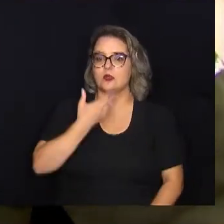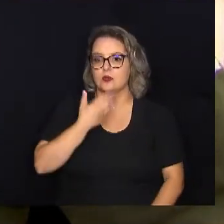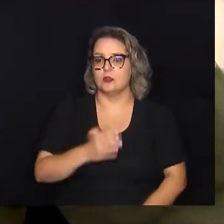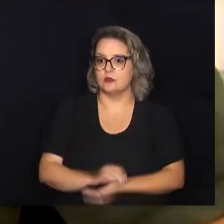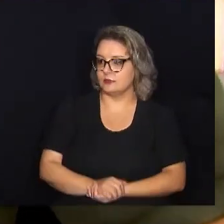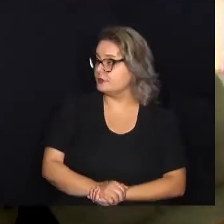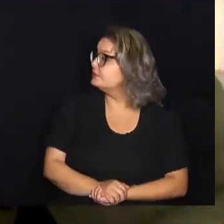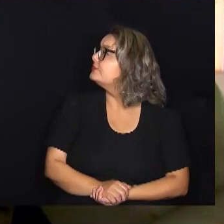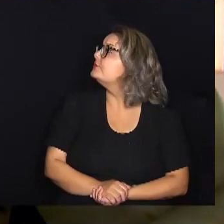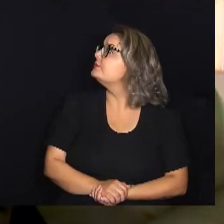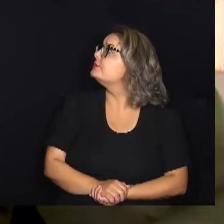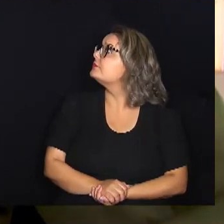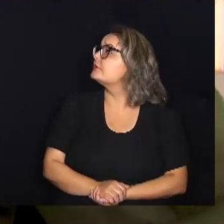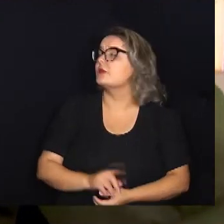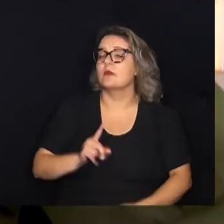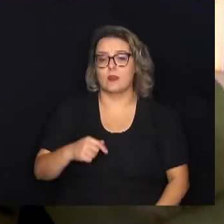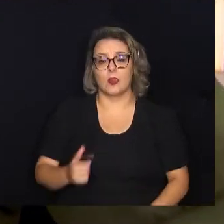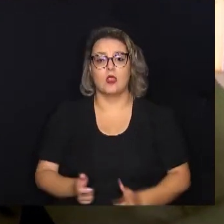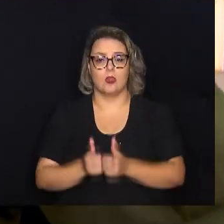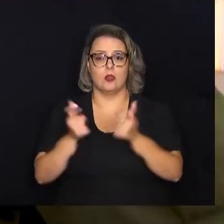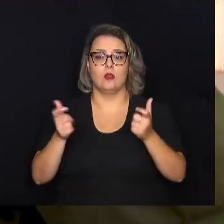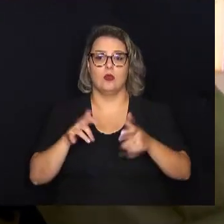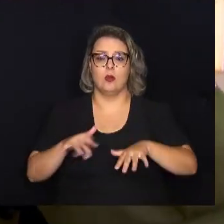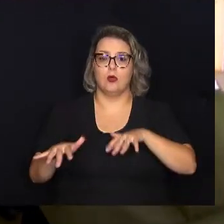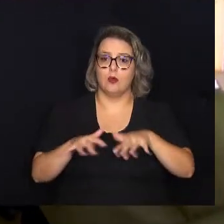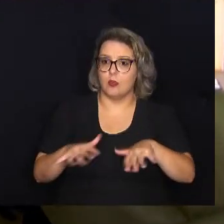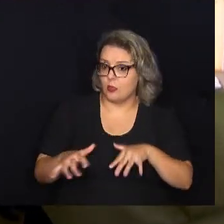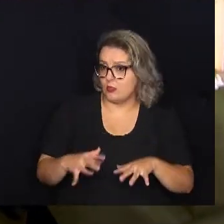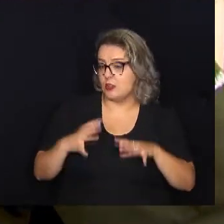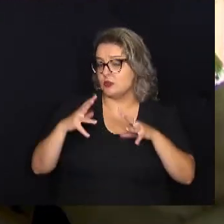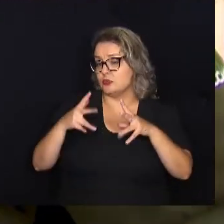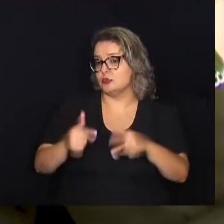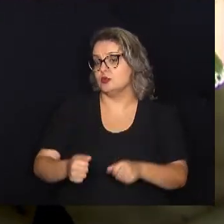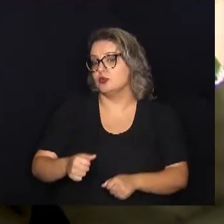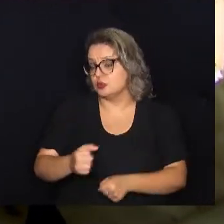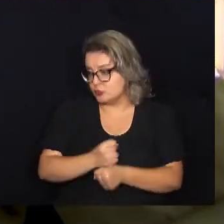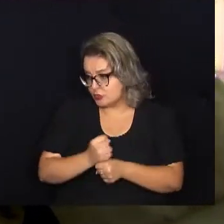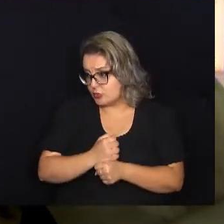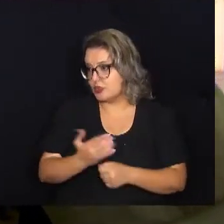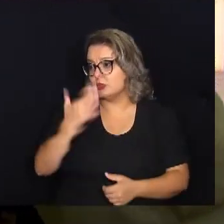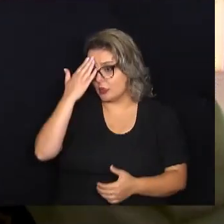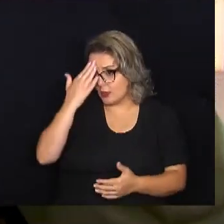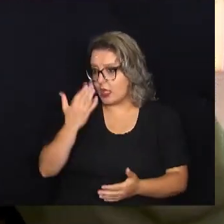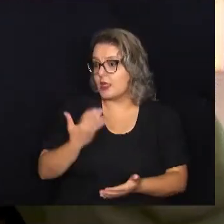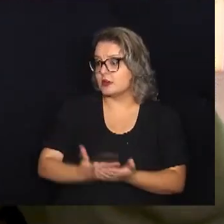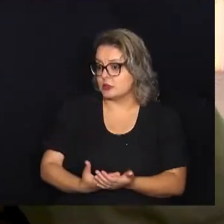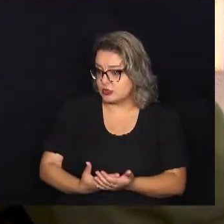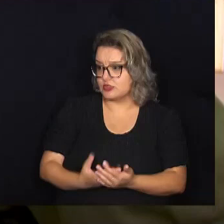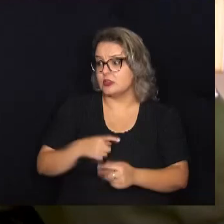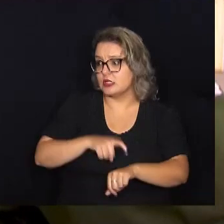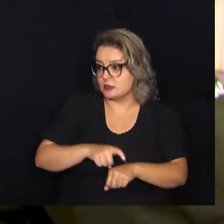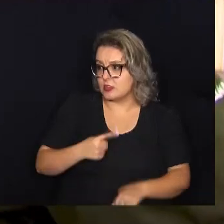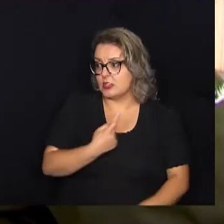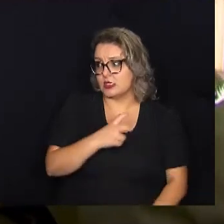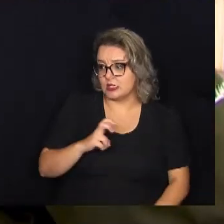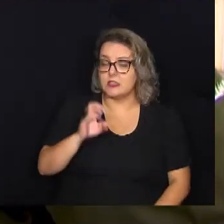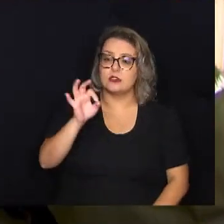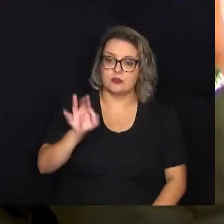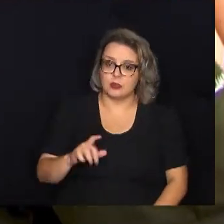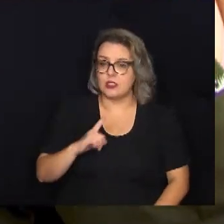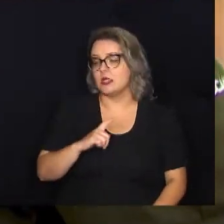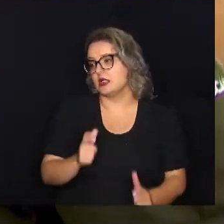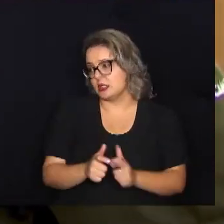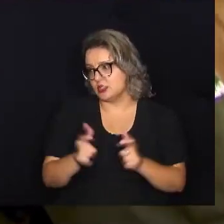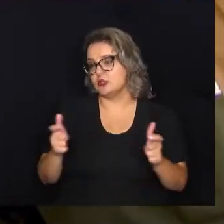crescimento, levando em consideração o movimento do ano todo. Então, gente acredita que, nesse período, 15% a gente tem de aumento.